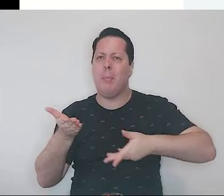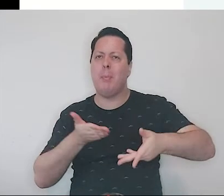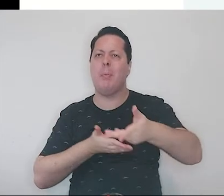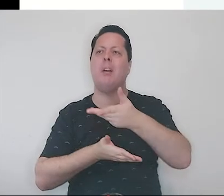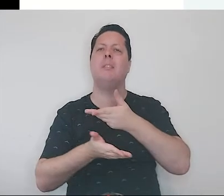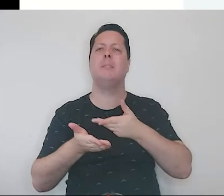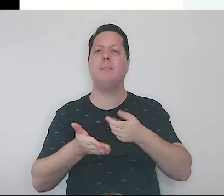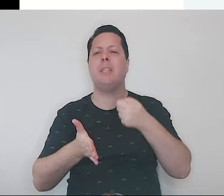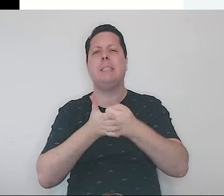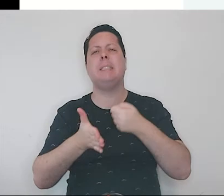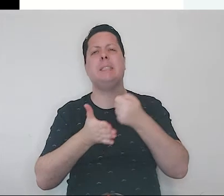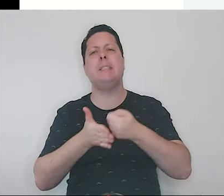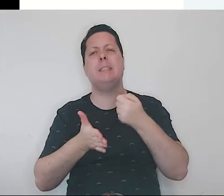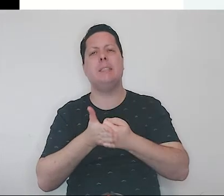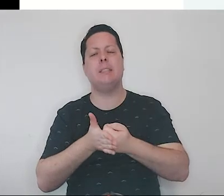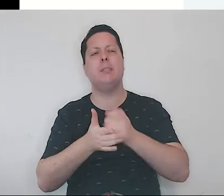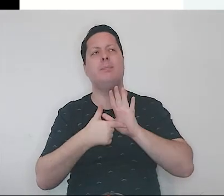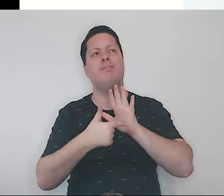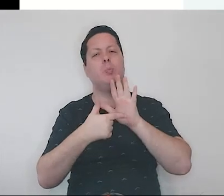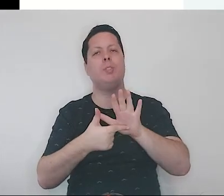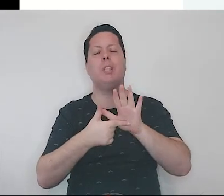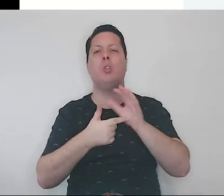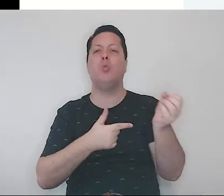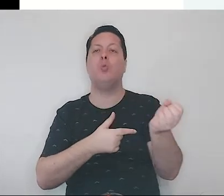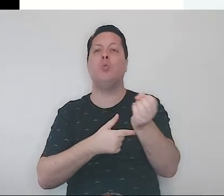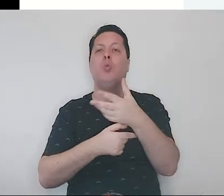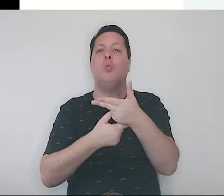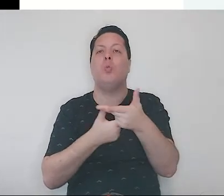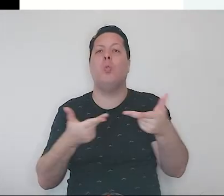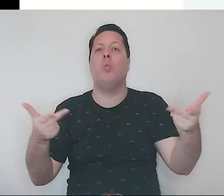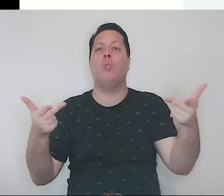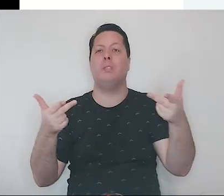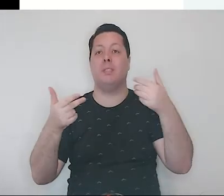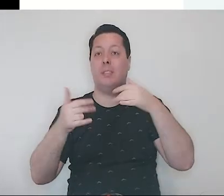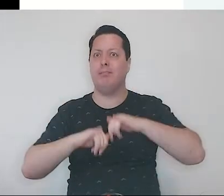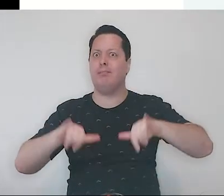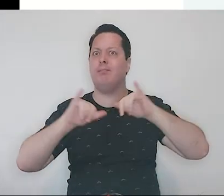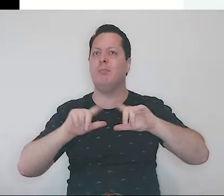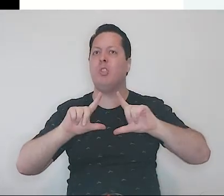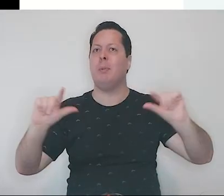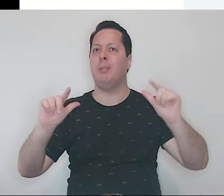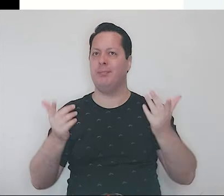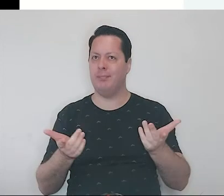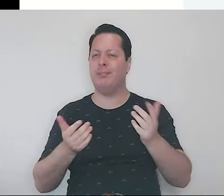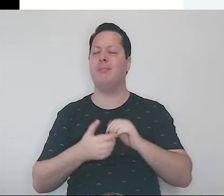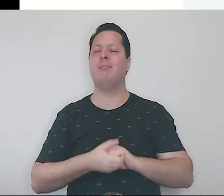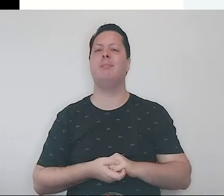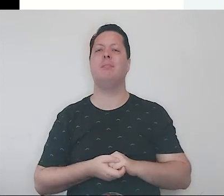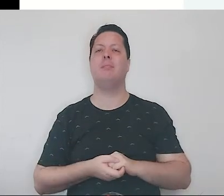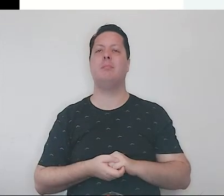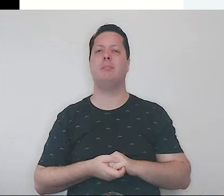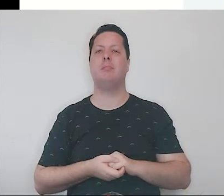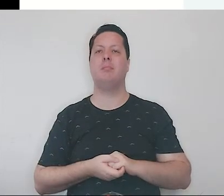trazer novas visões para o Japão. E, no nosso caso,